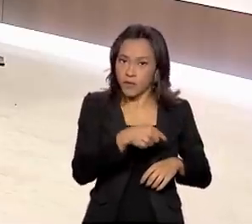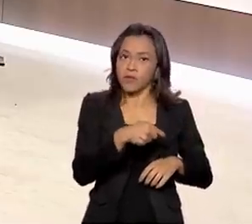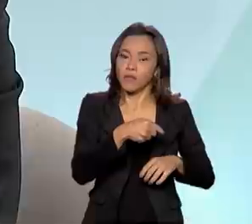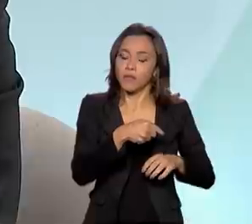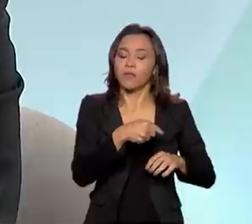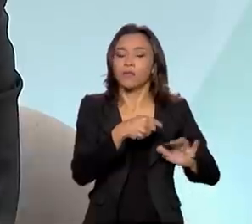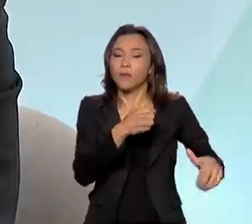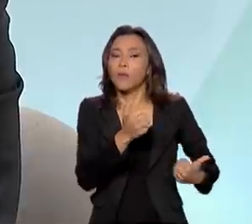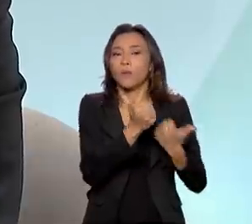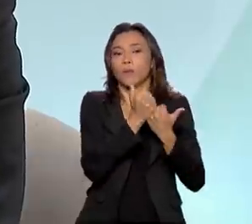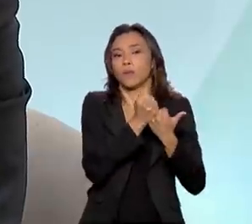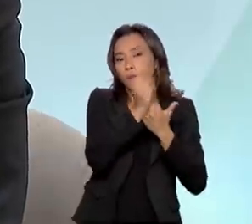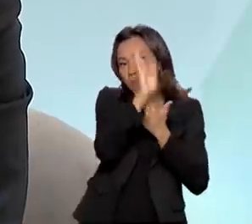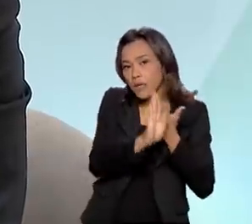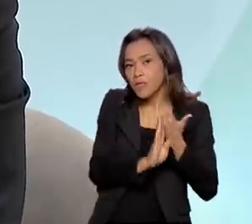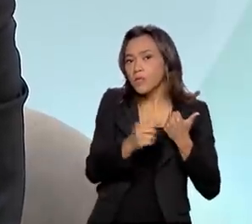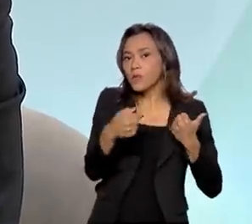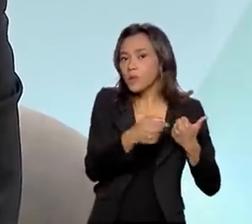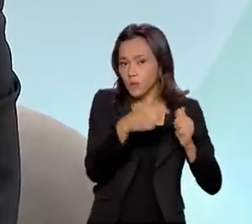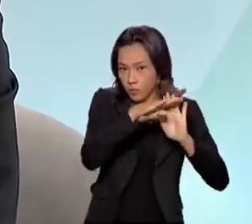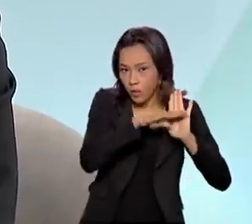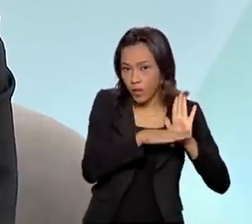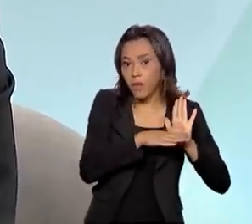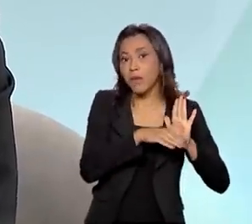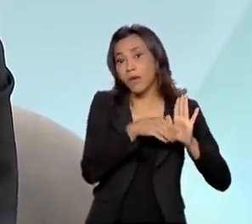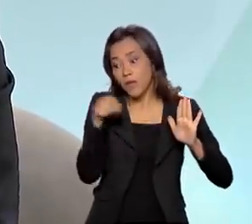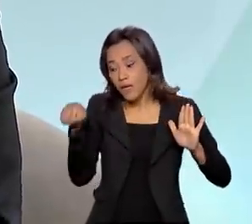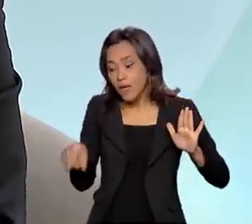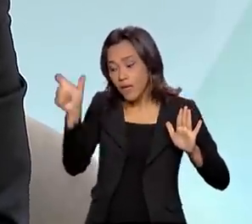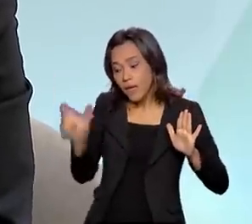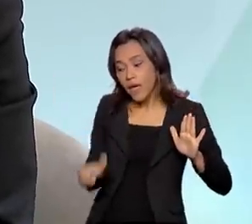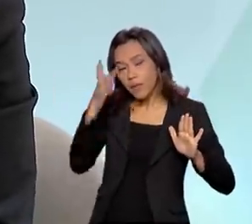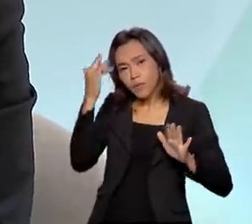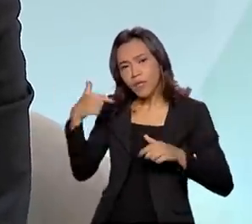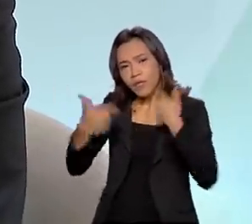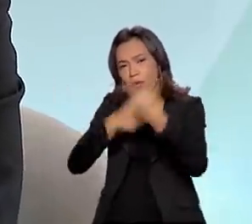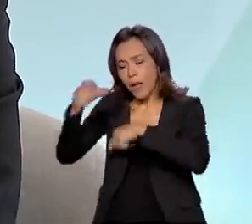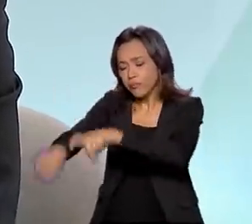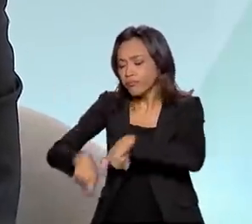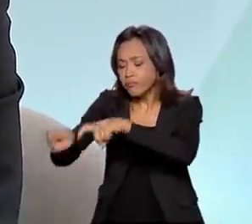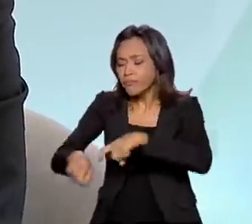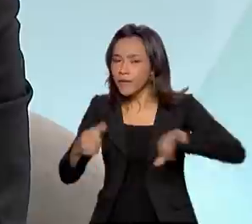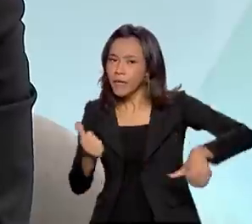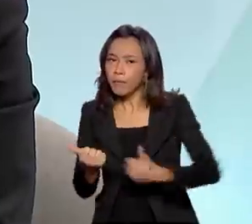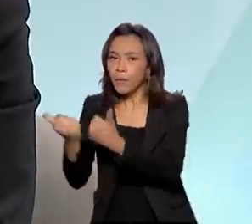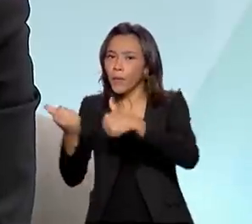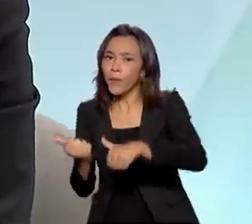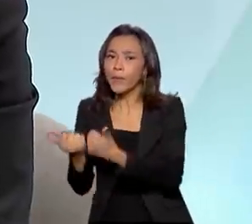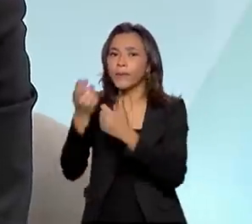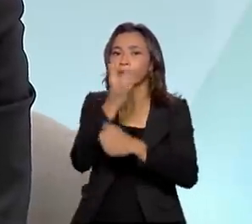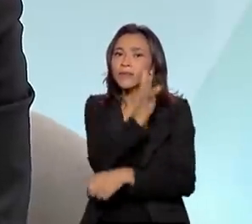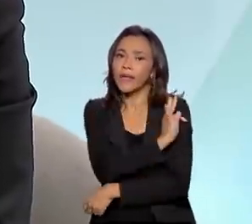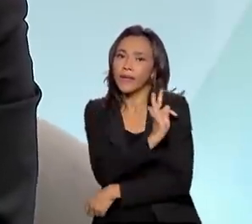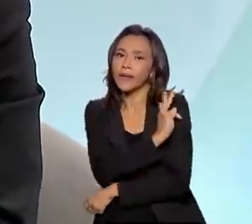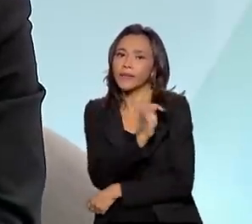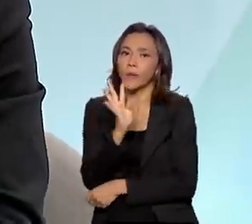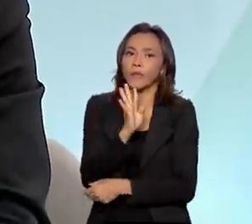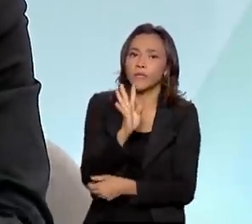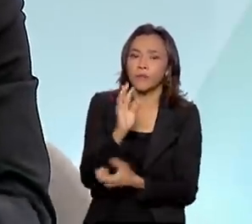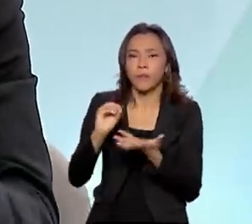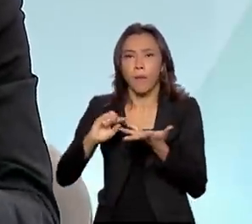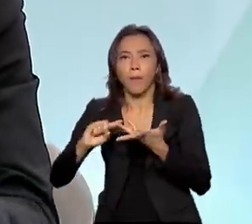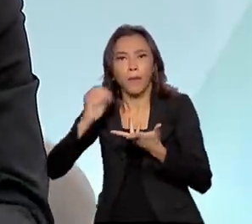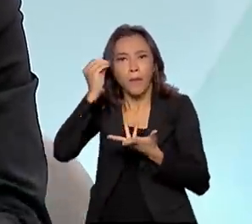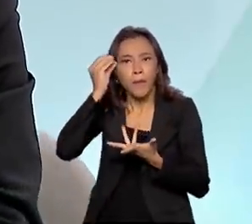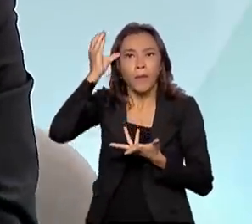Brasil, a possibilidade de também se transformar no agricultor familiar, recebendo assistência técnica, para, partir disso, poder